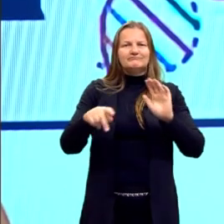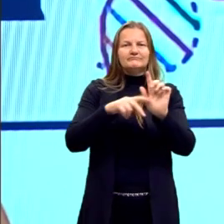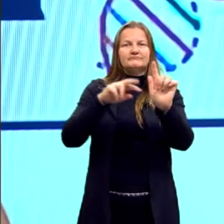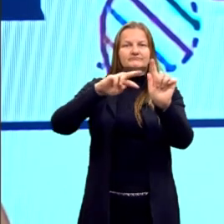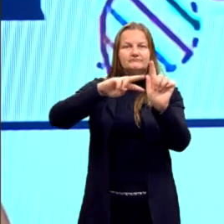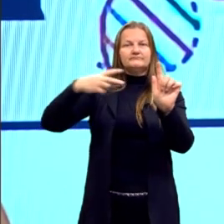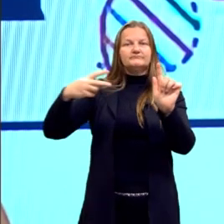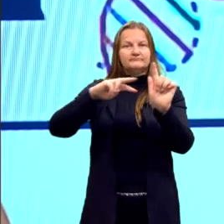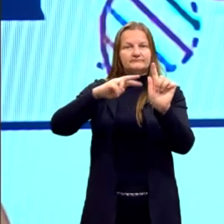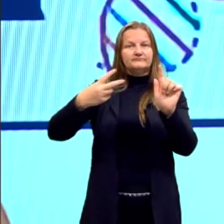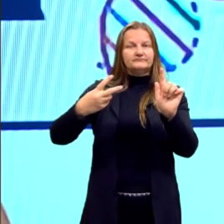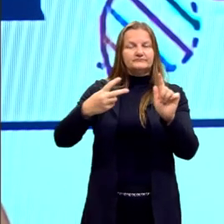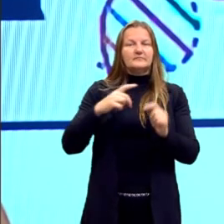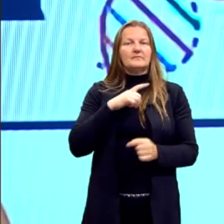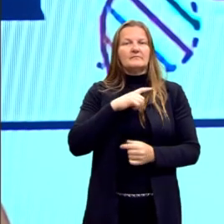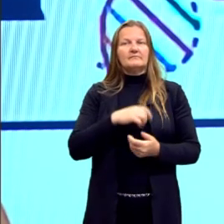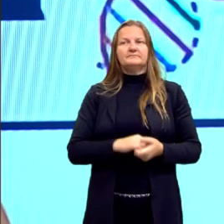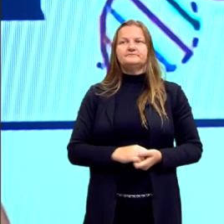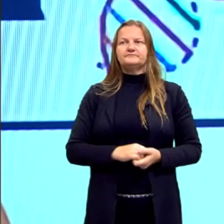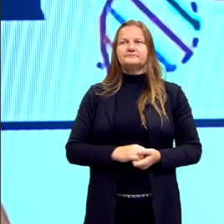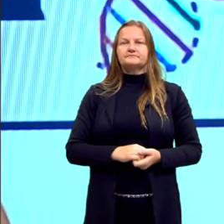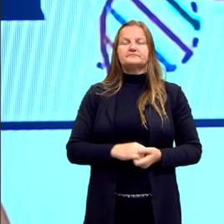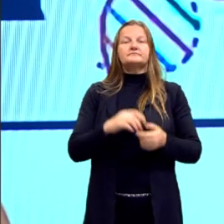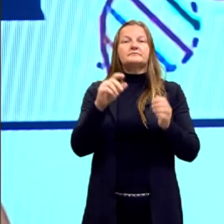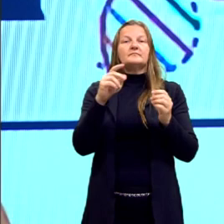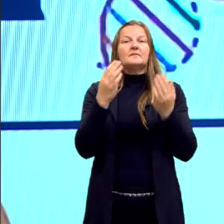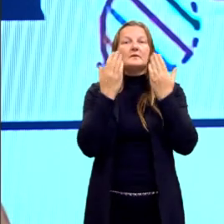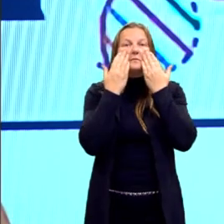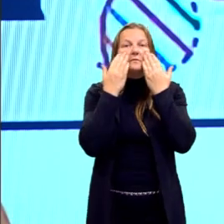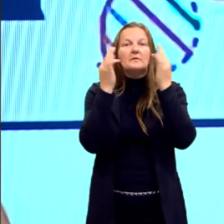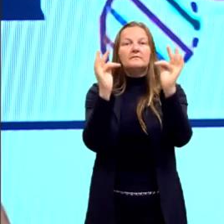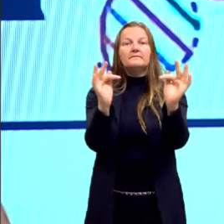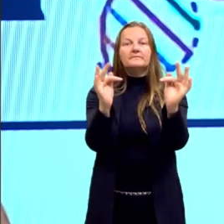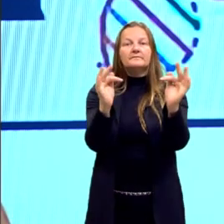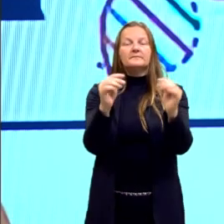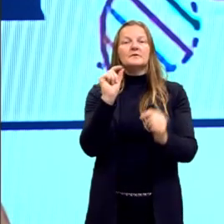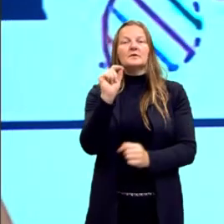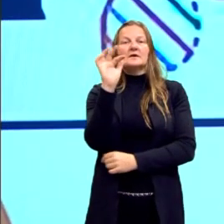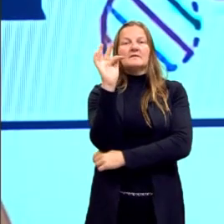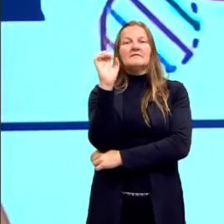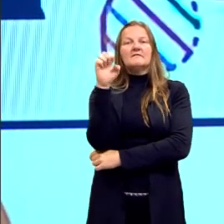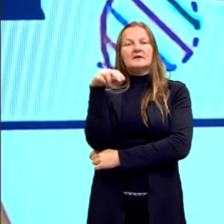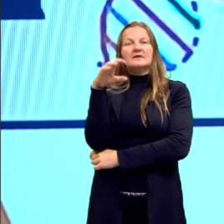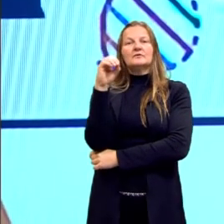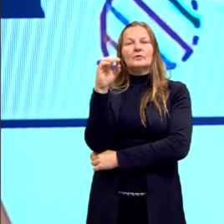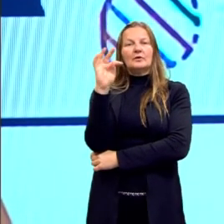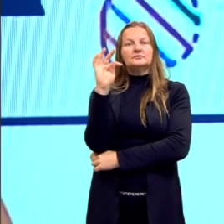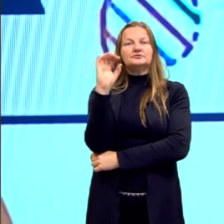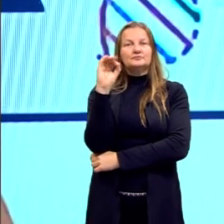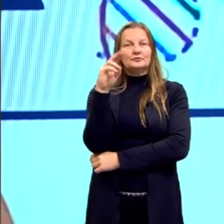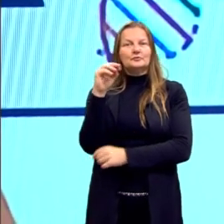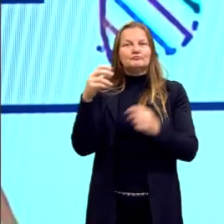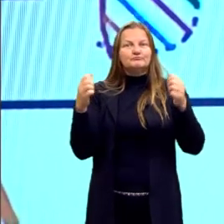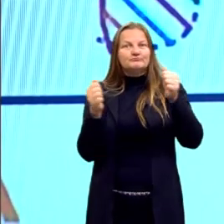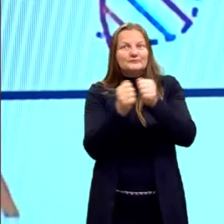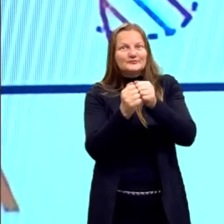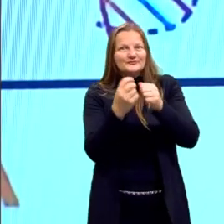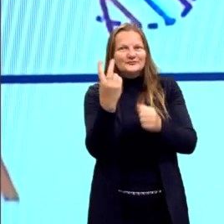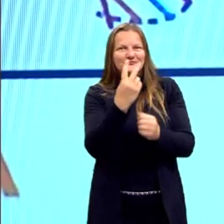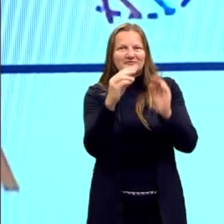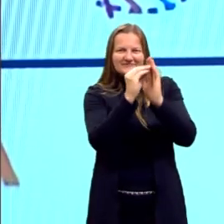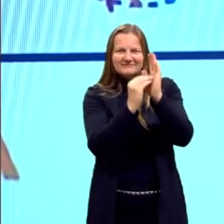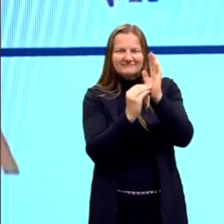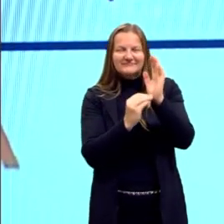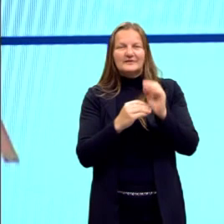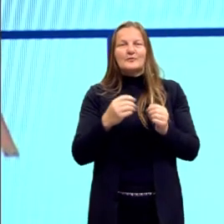depois nós vamos ver mais para frente um exemplo. E o fenótipo, que está coladinho ali com o genótipo, que são as